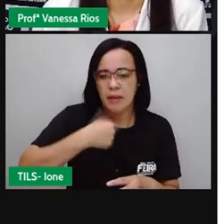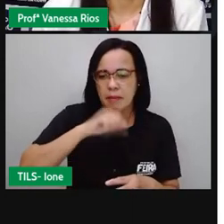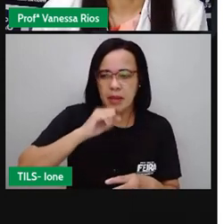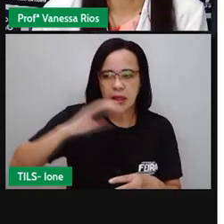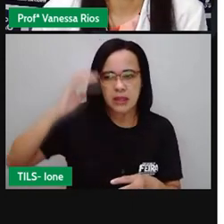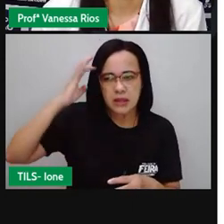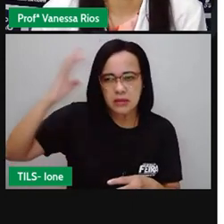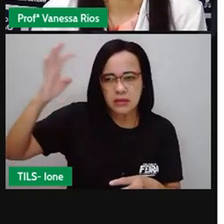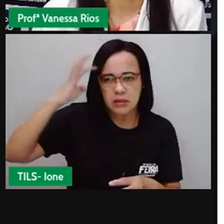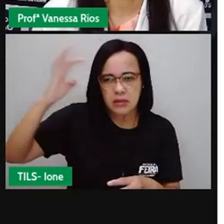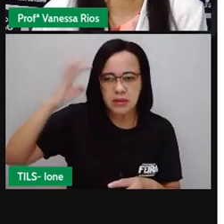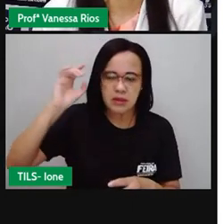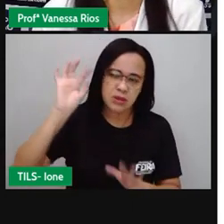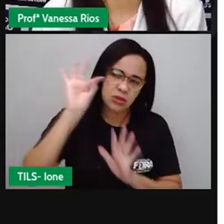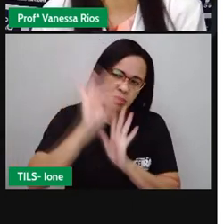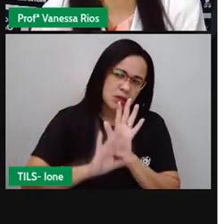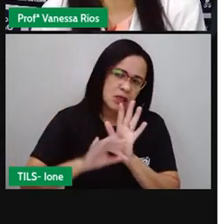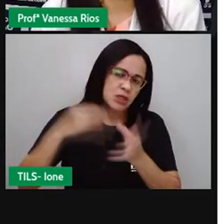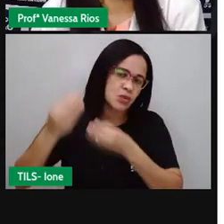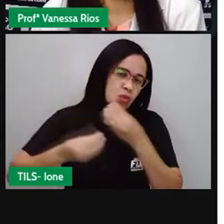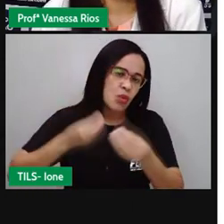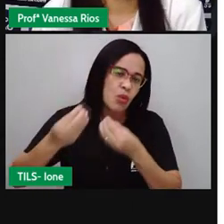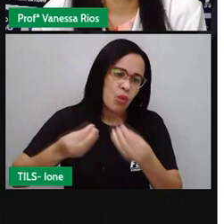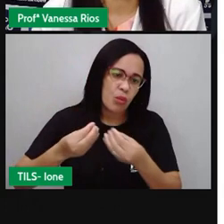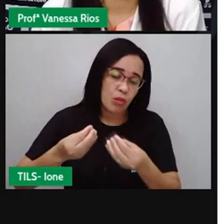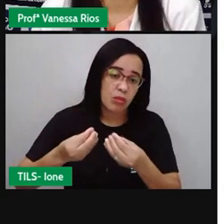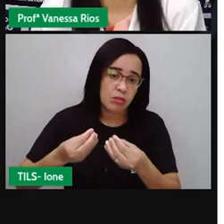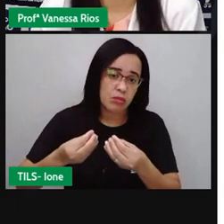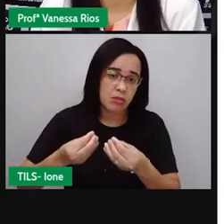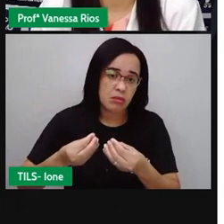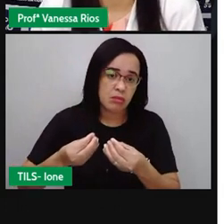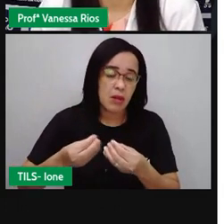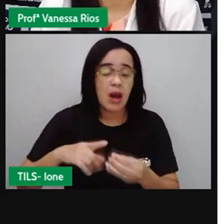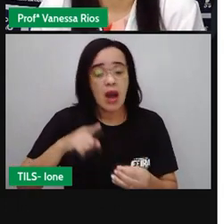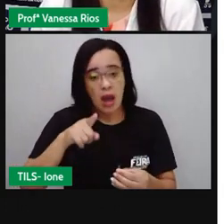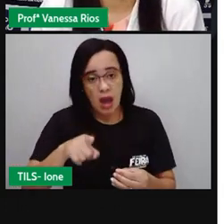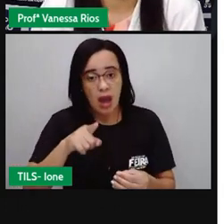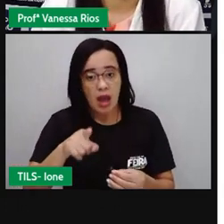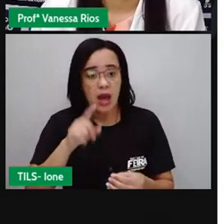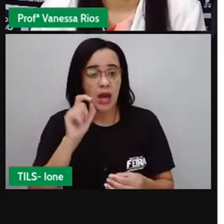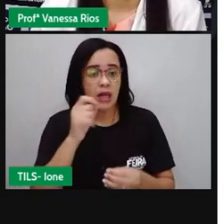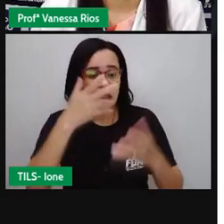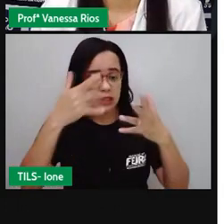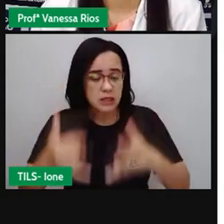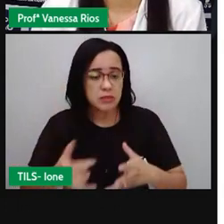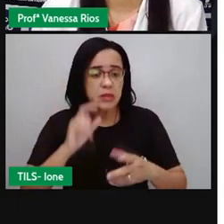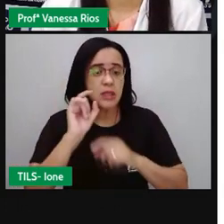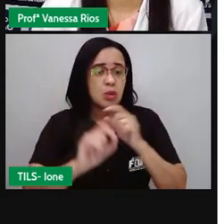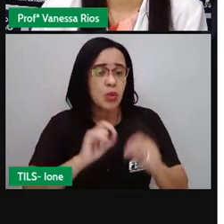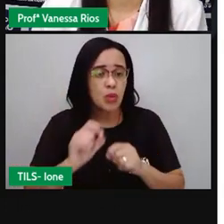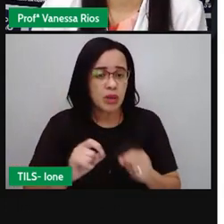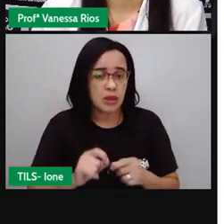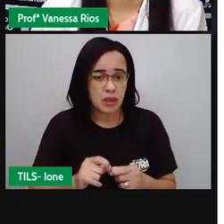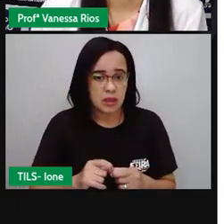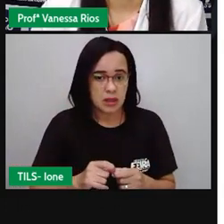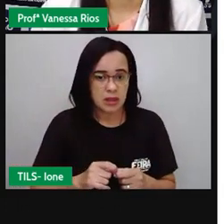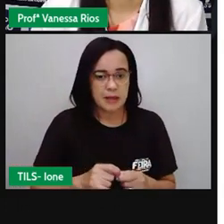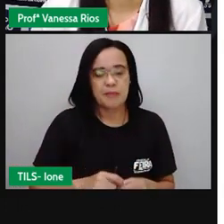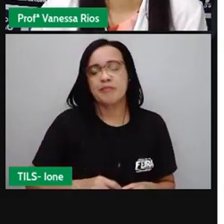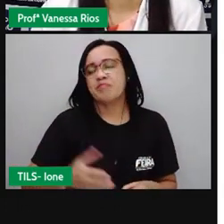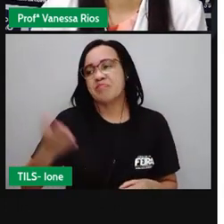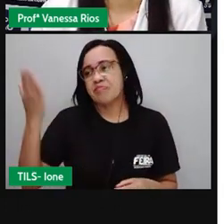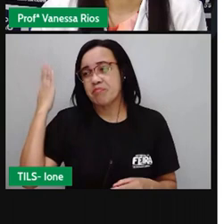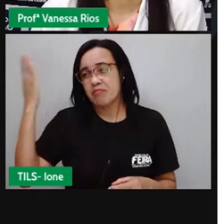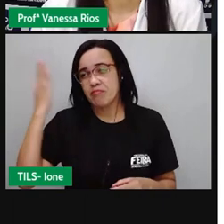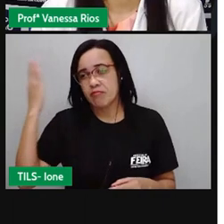tecnológicos, em como brinquedos simples faziam parte da infância, das pessoas mais velhas, não